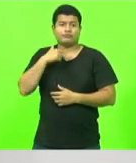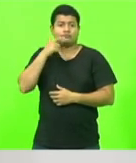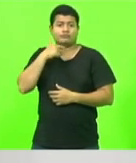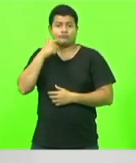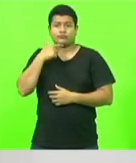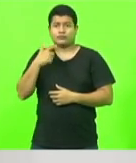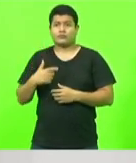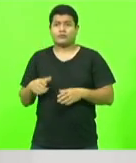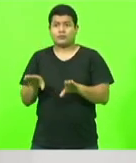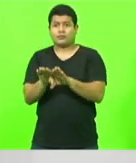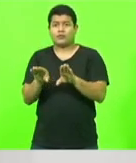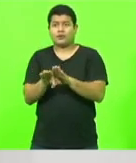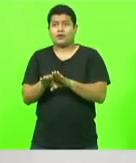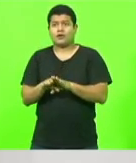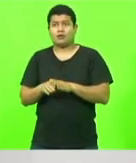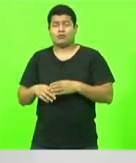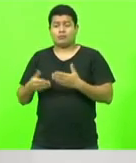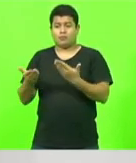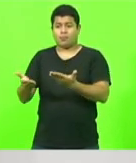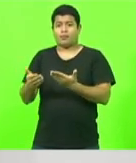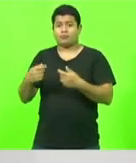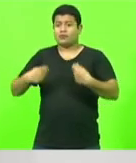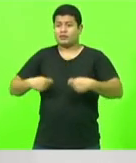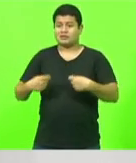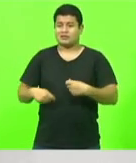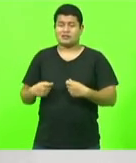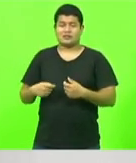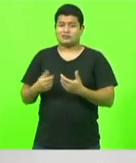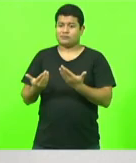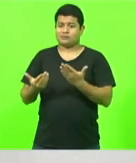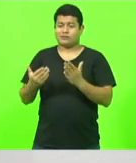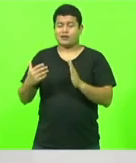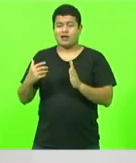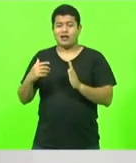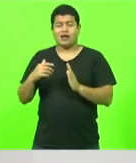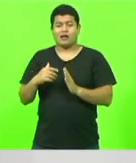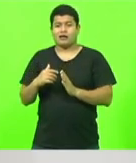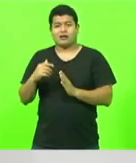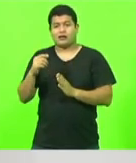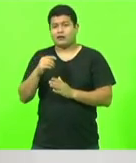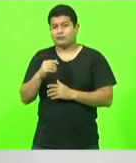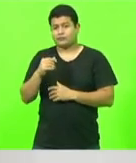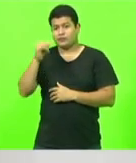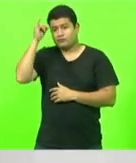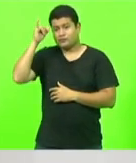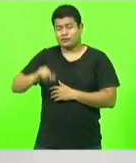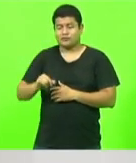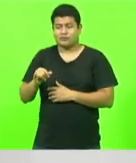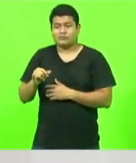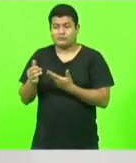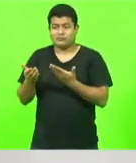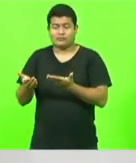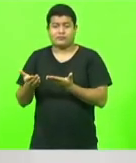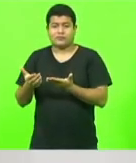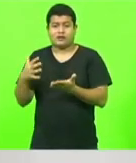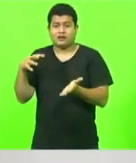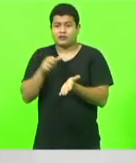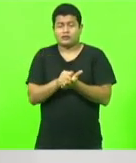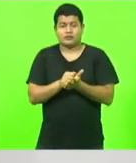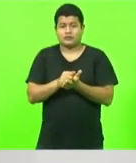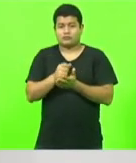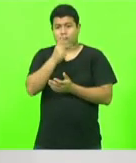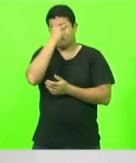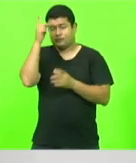não tem estrutura acessível conforme prevê a legislação. Precisam espremer as turmas porque durante a